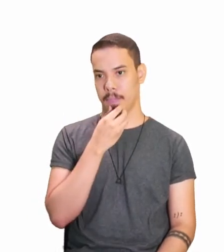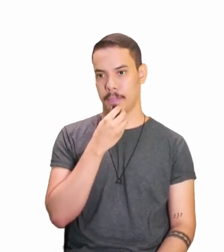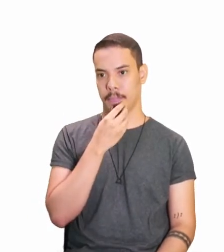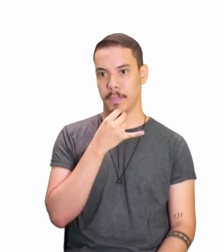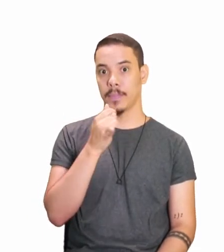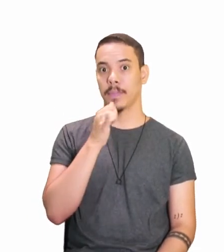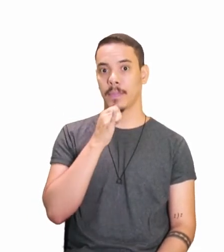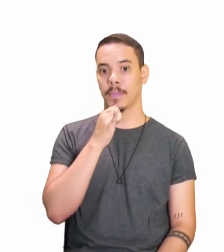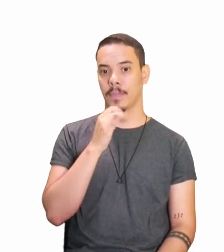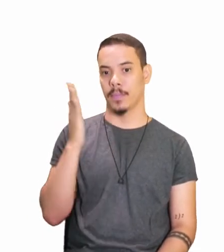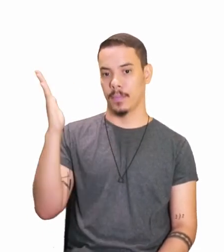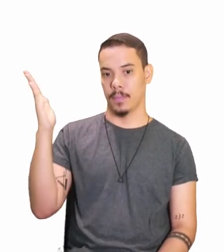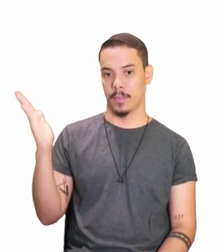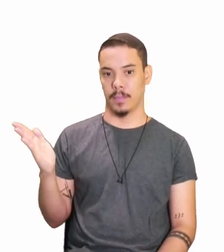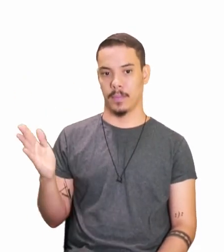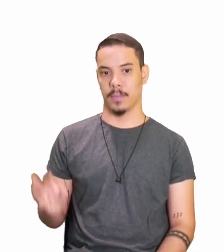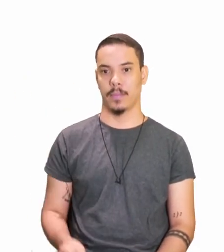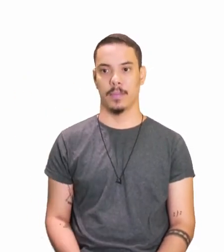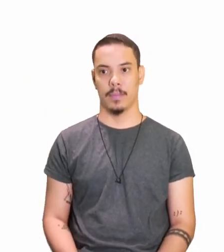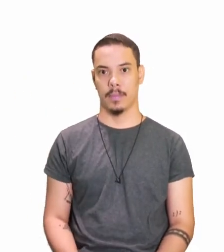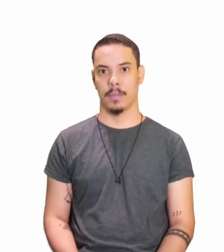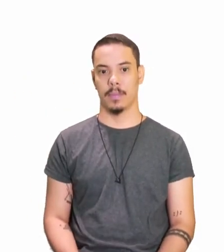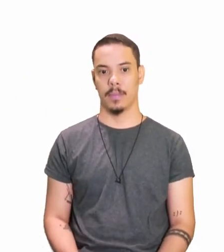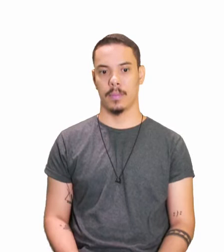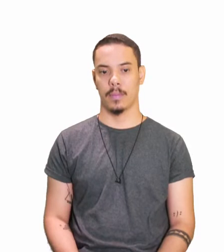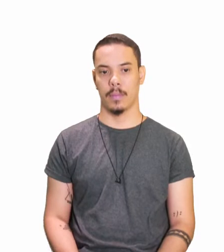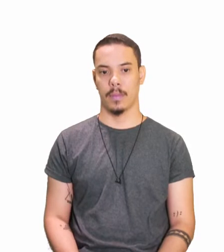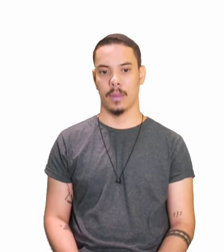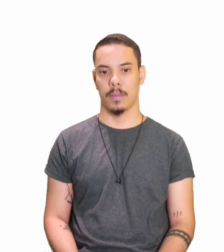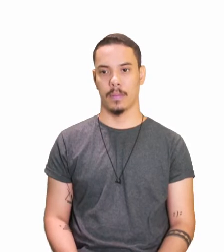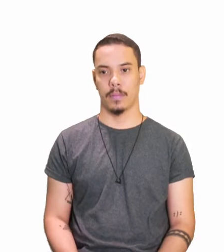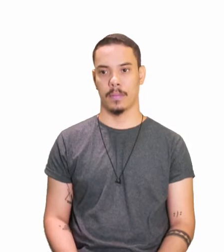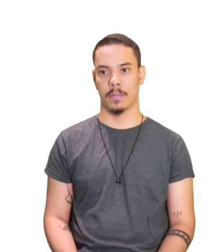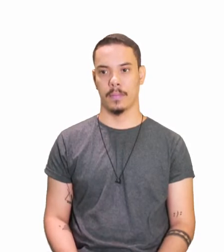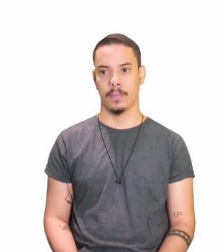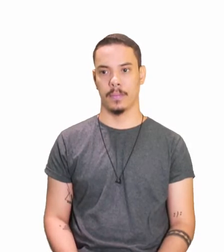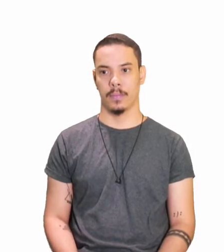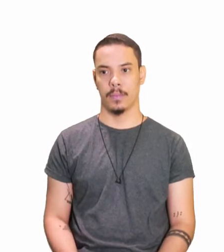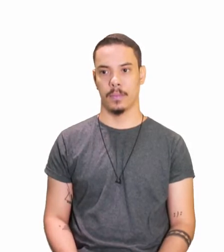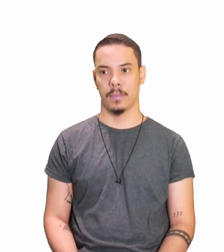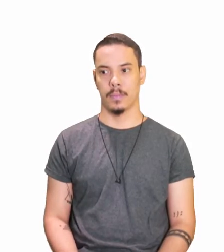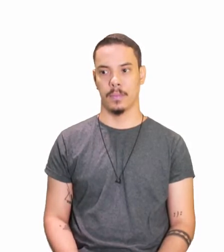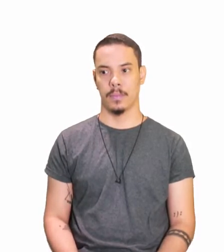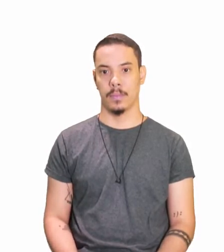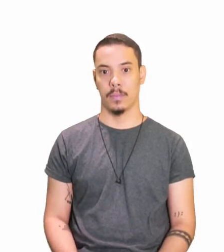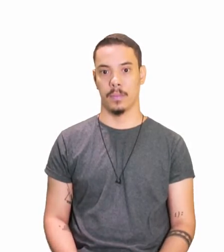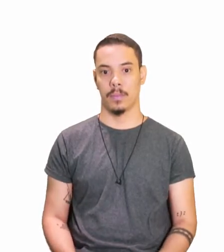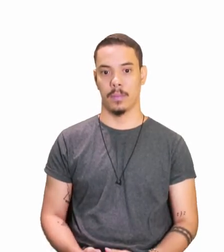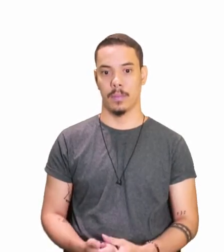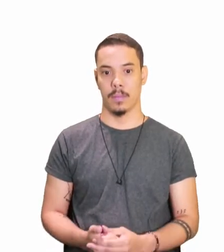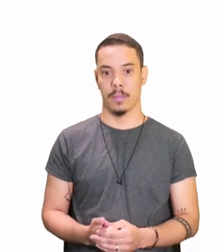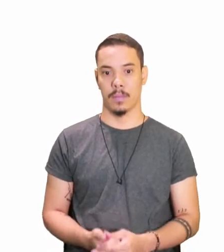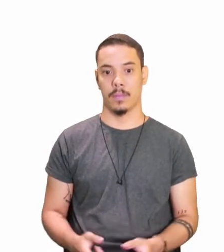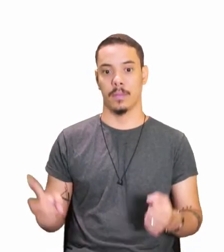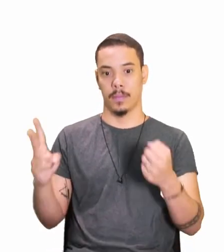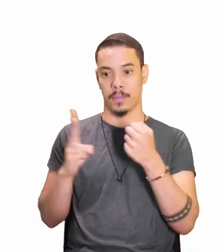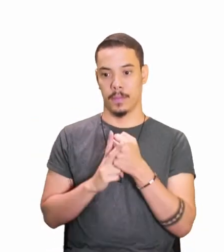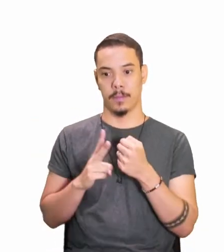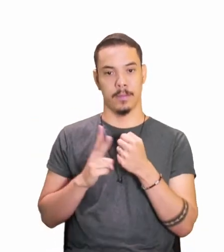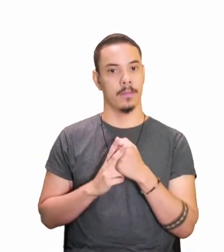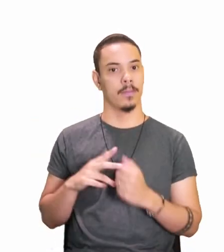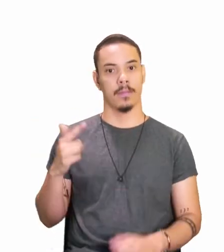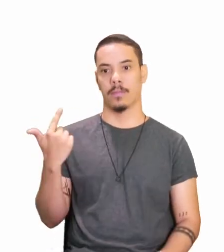mostrando aqui, tá? O que que tá dizendo aí? Que os verbos defectivos, não